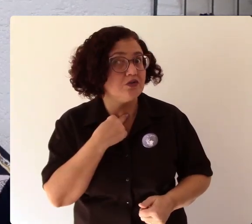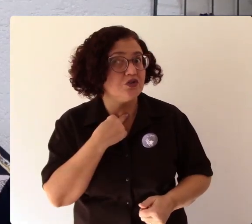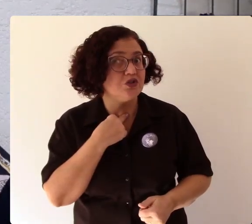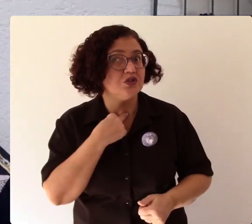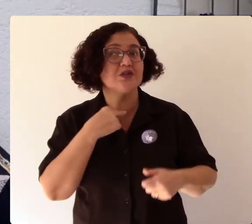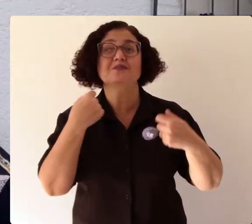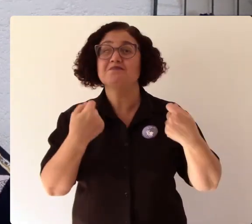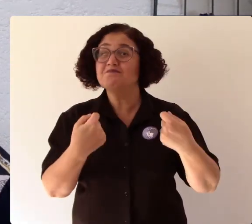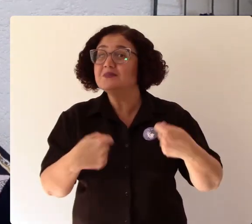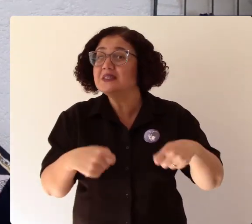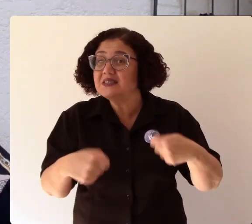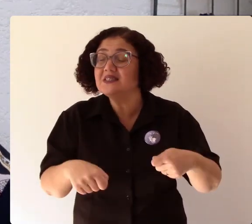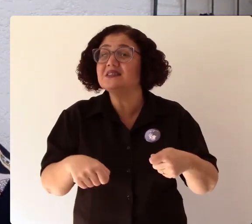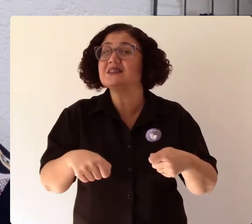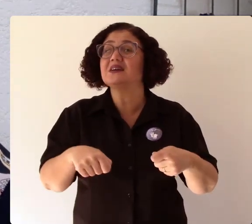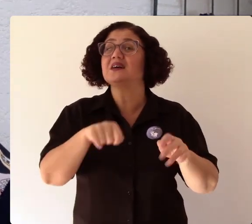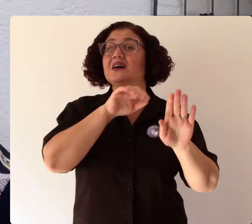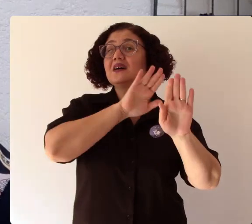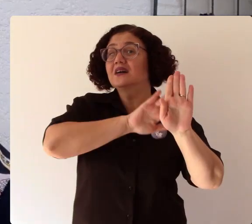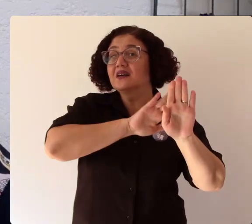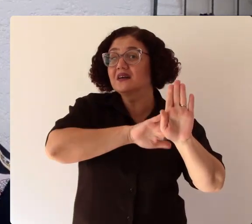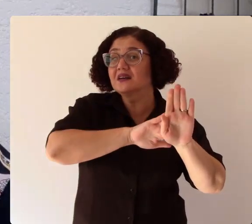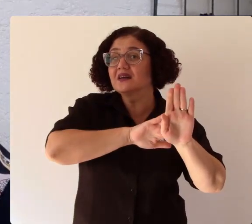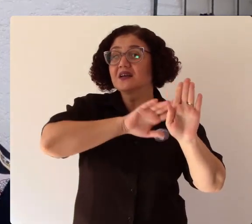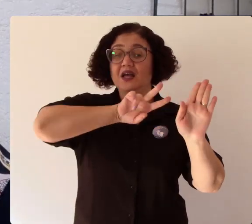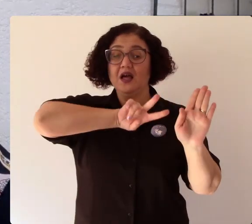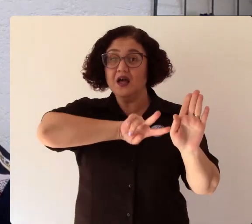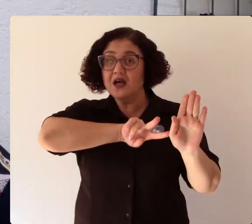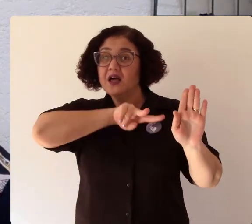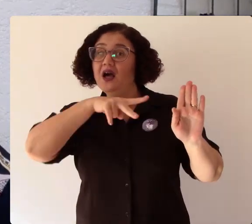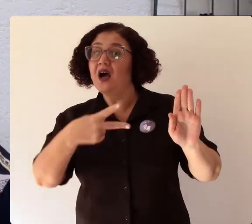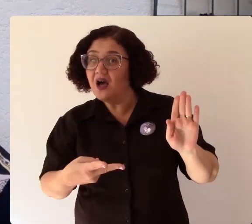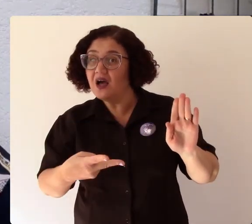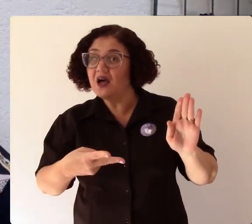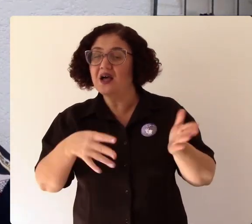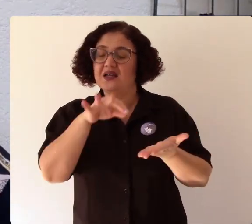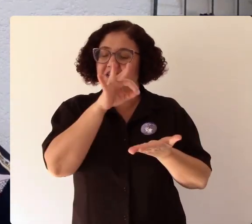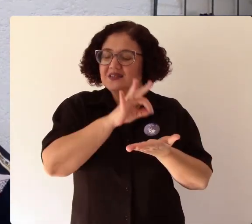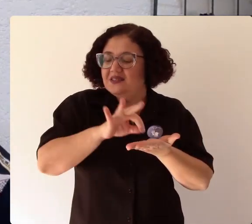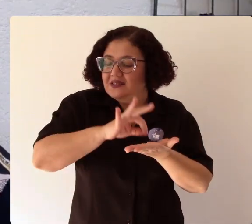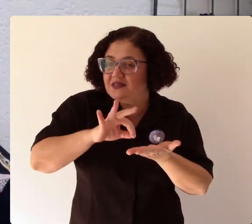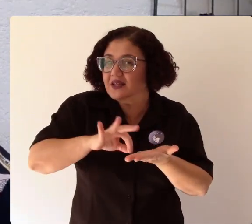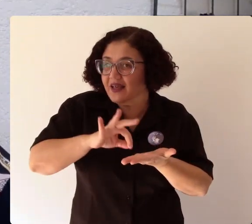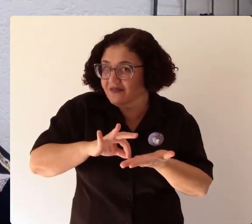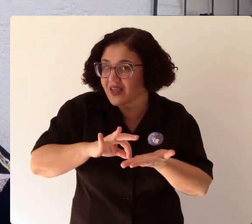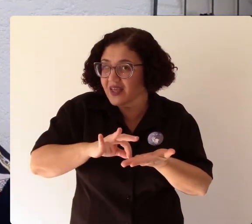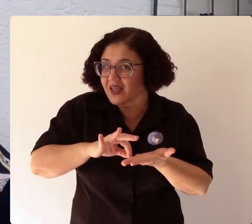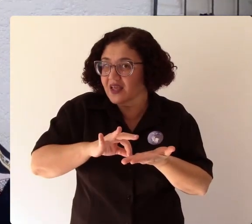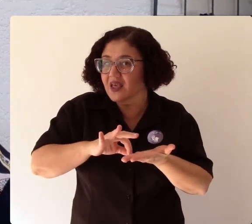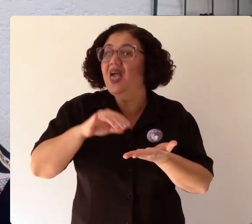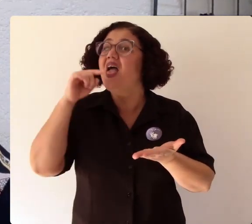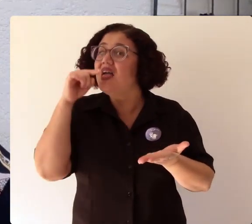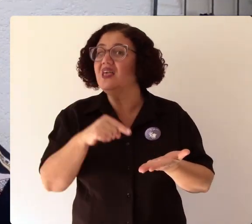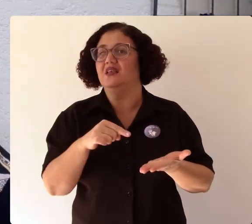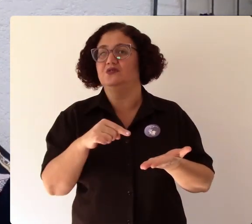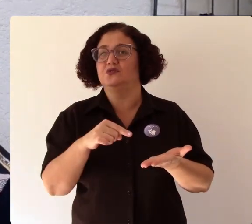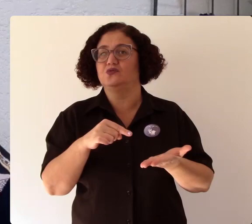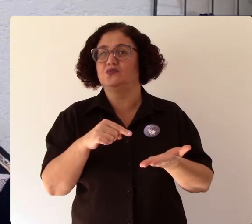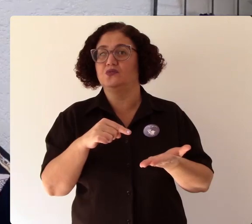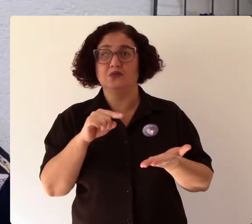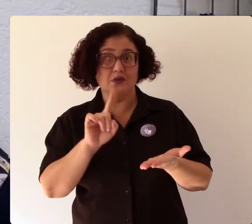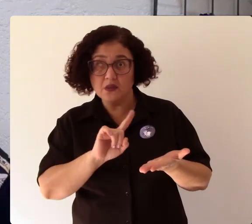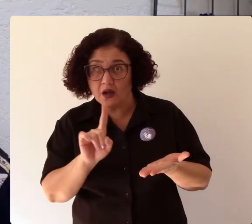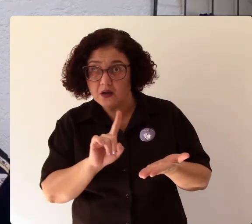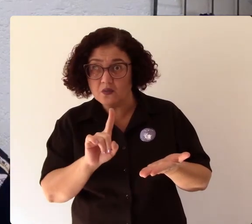E se escreve. É o desconhecido que trazemos conosco. Escrever é isso